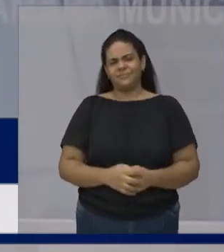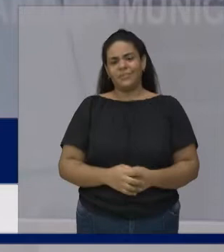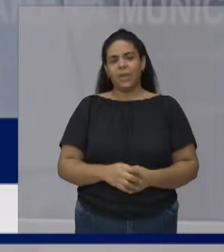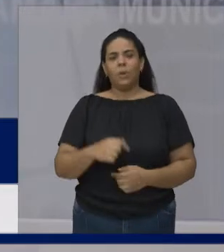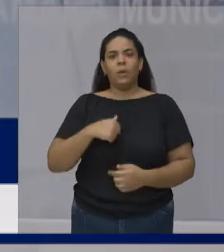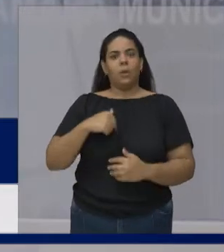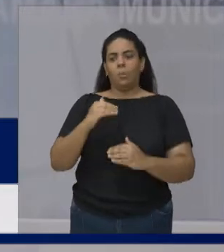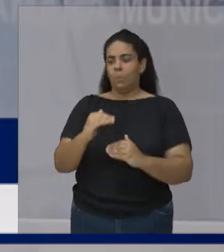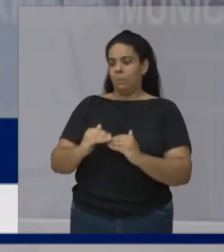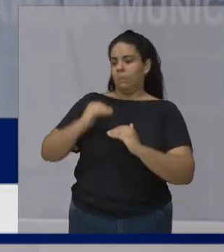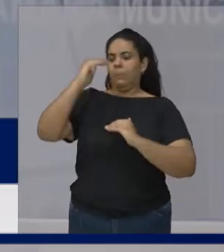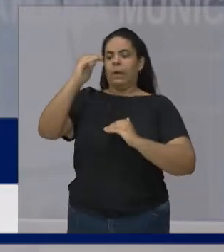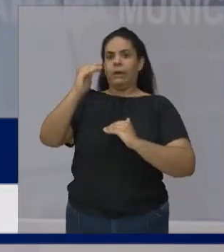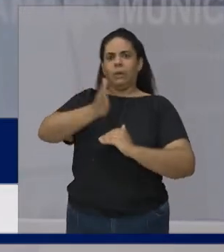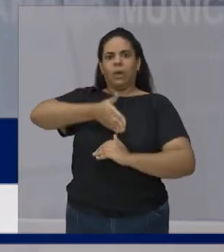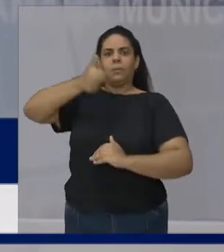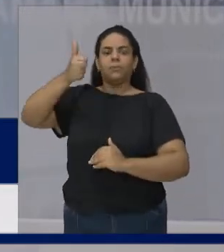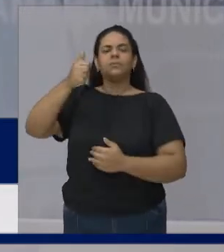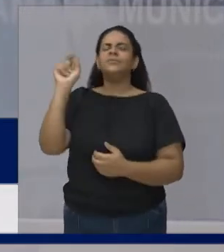Do que vocês